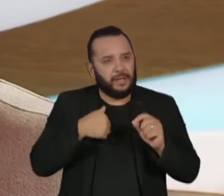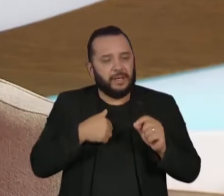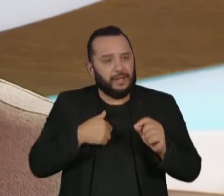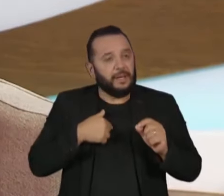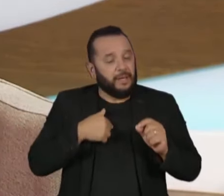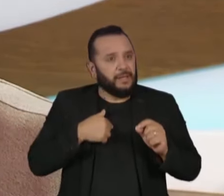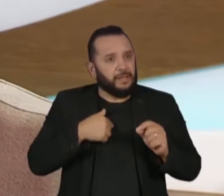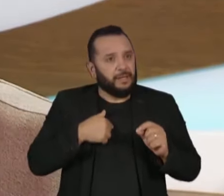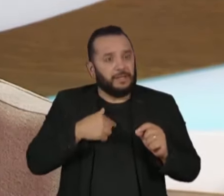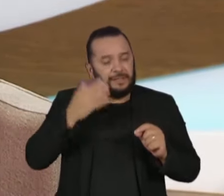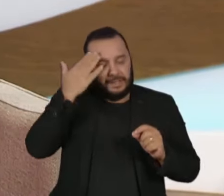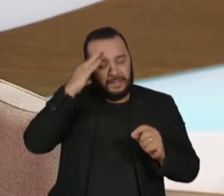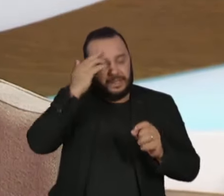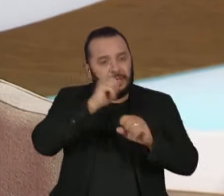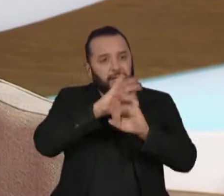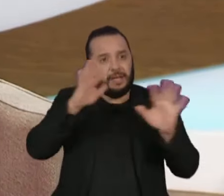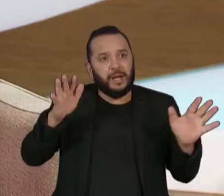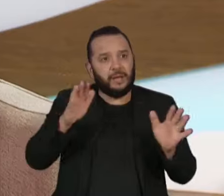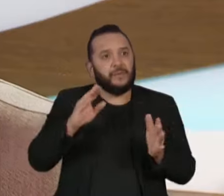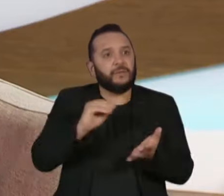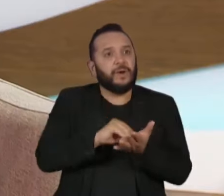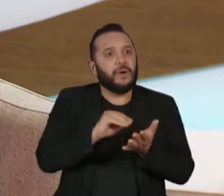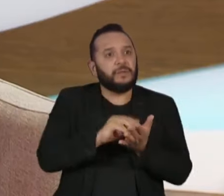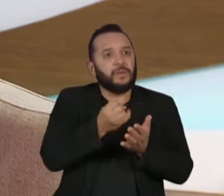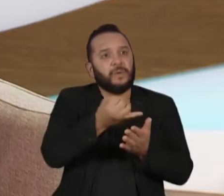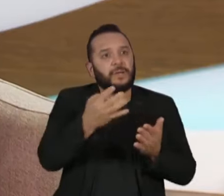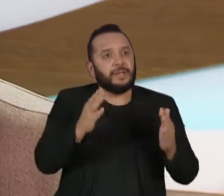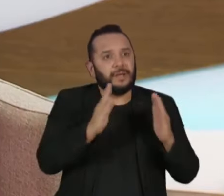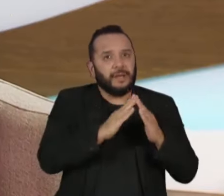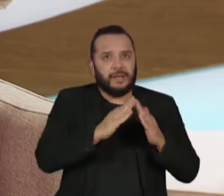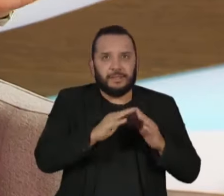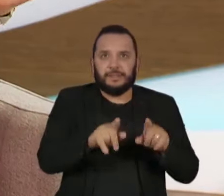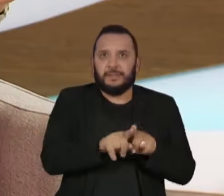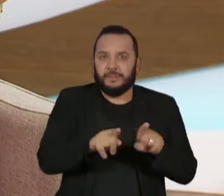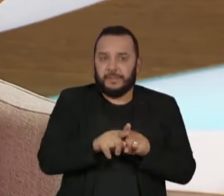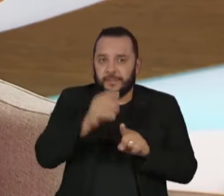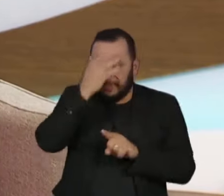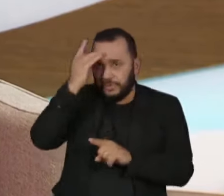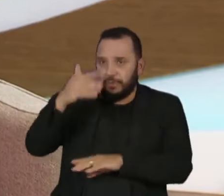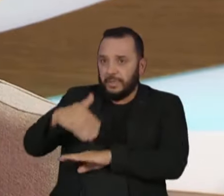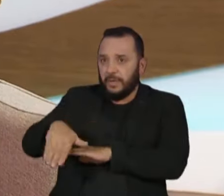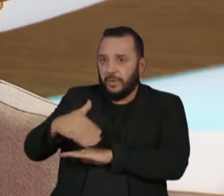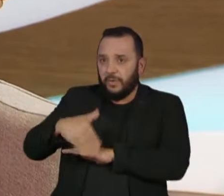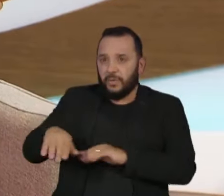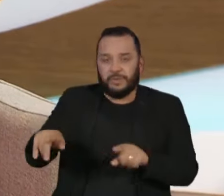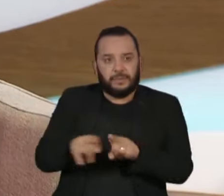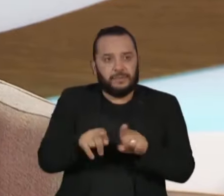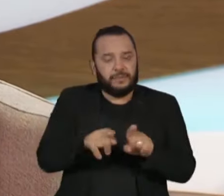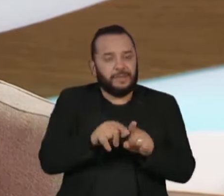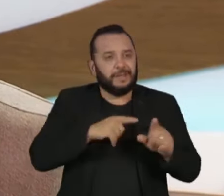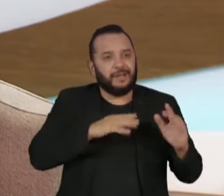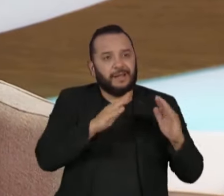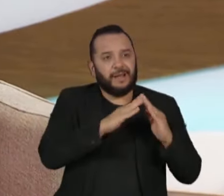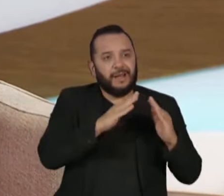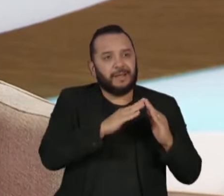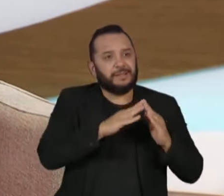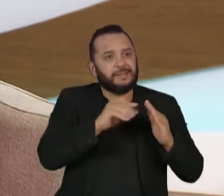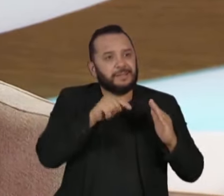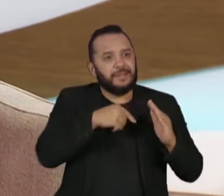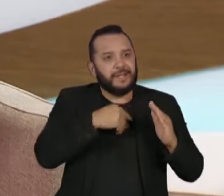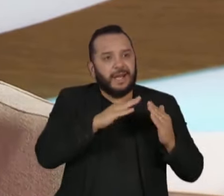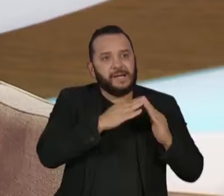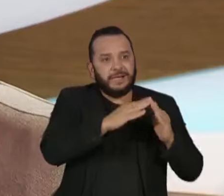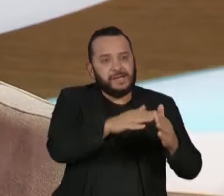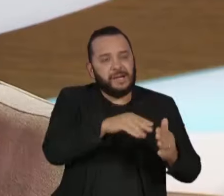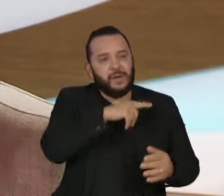o déficit habitacional e também a gente sabe que é todo um degradê de quem está na rua até quem está em uma habitação precária e assim a gente pode